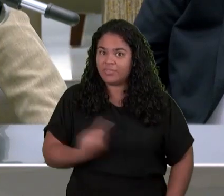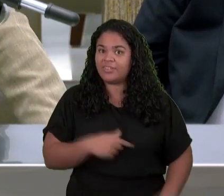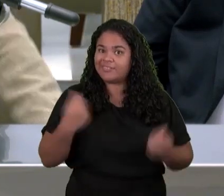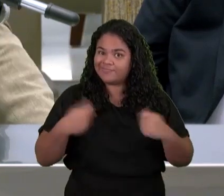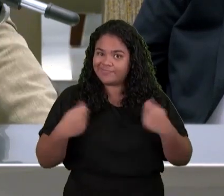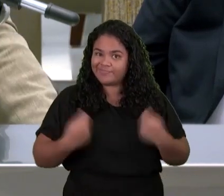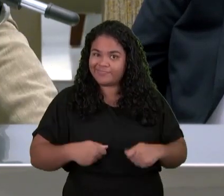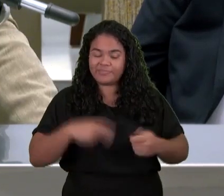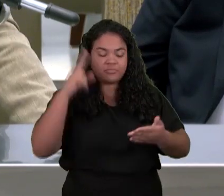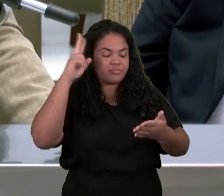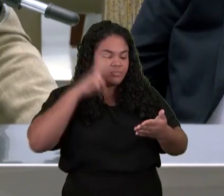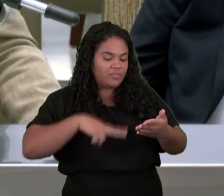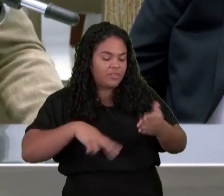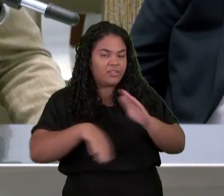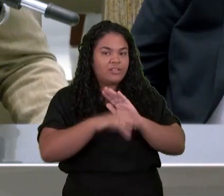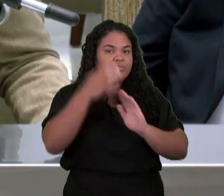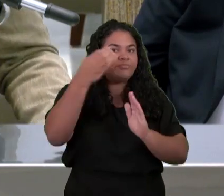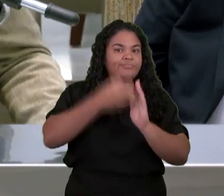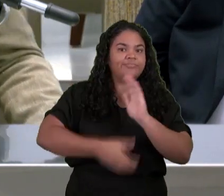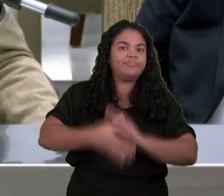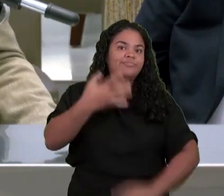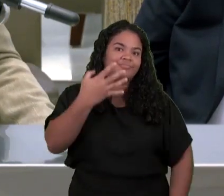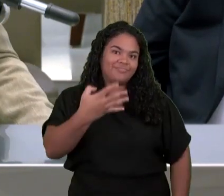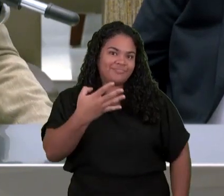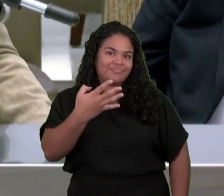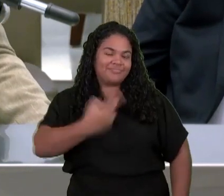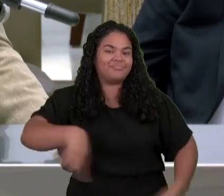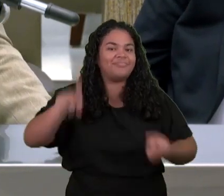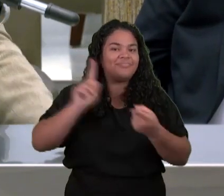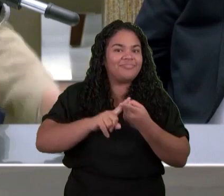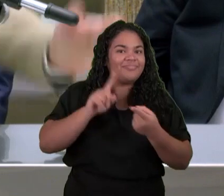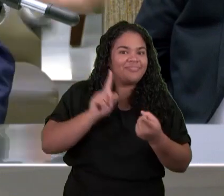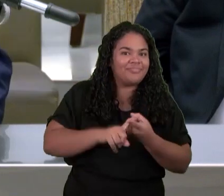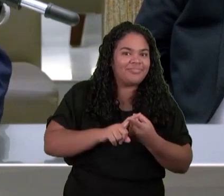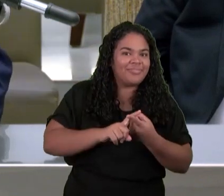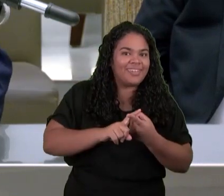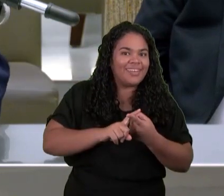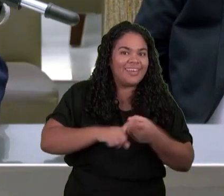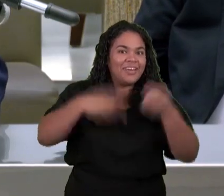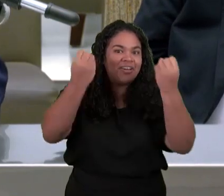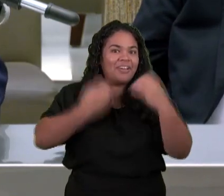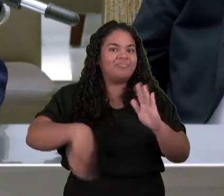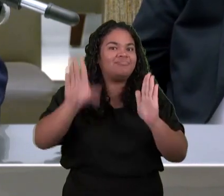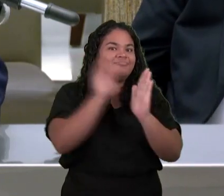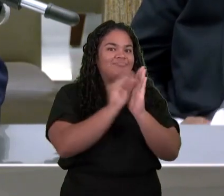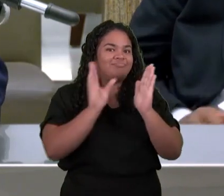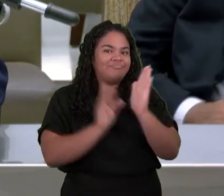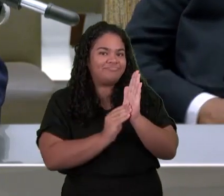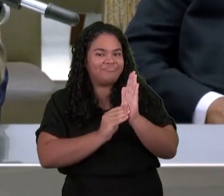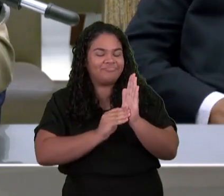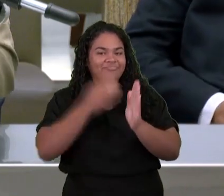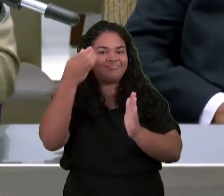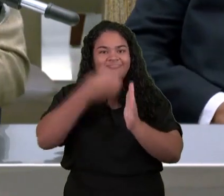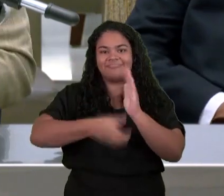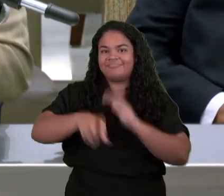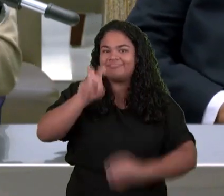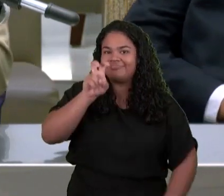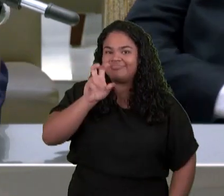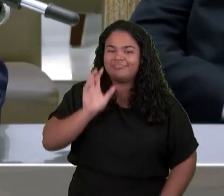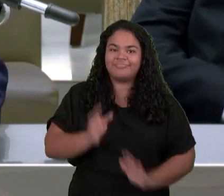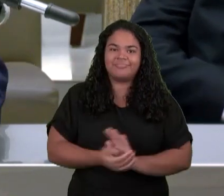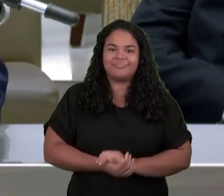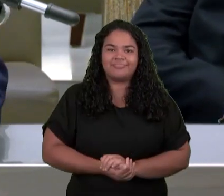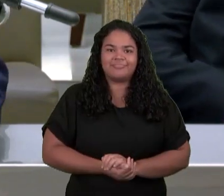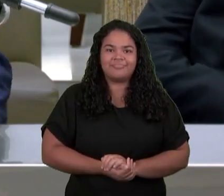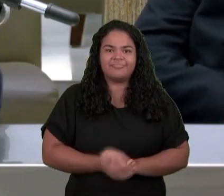assim portanto, entendermos o capítulo 5 O capítulo 4, queridos irmãos Inicia, abra